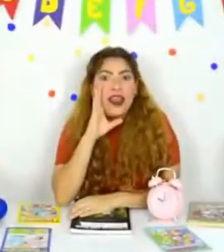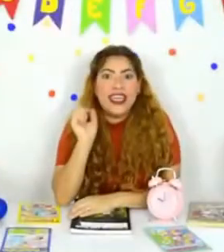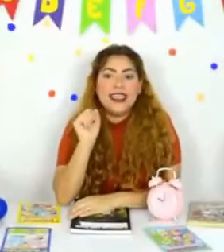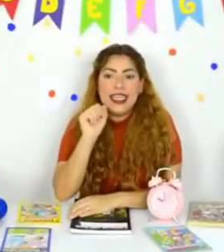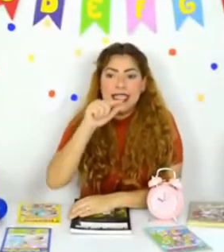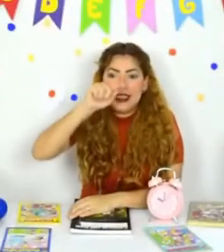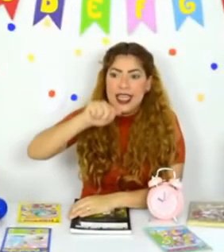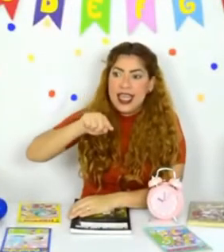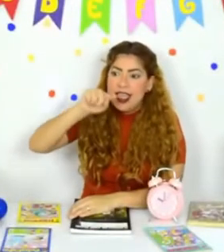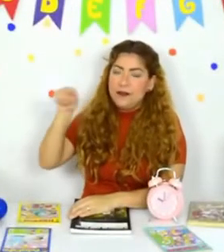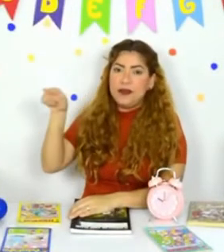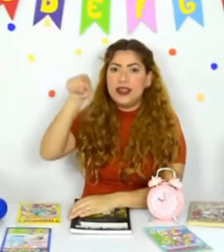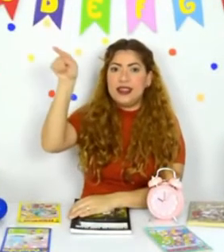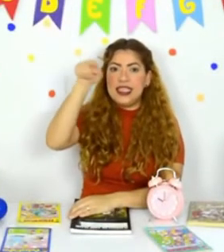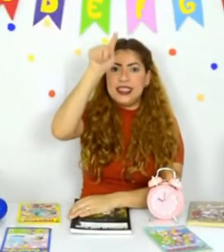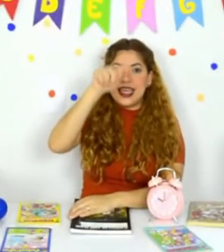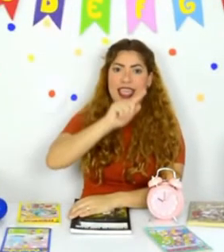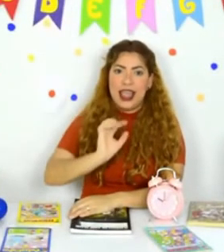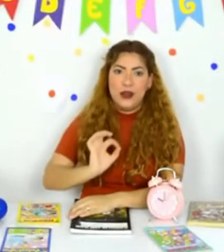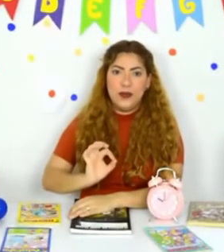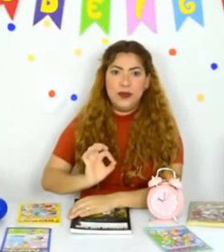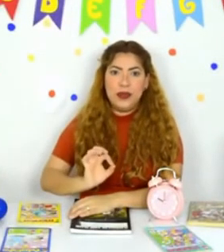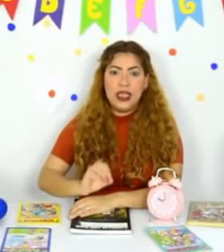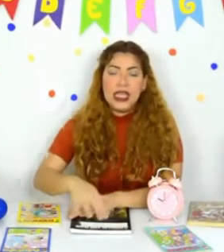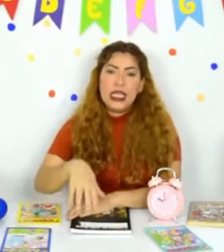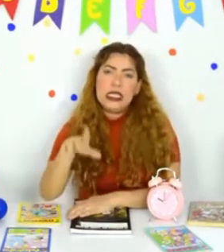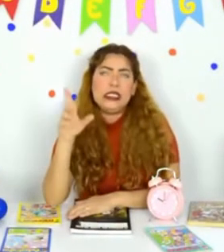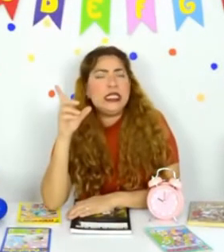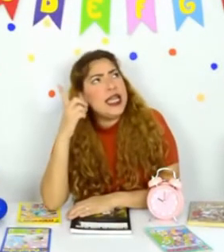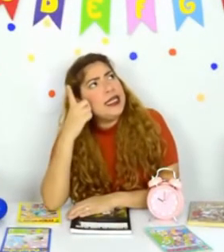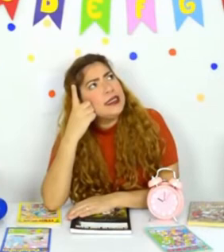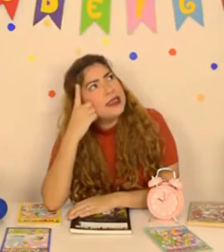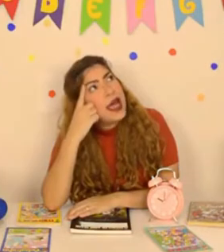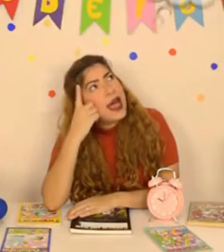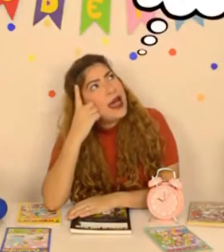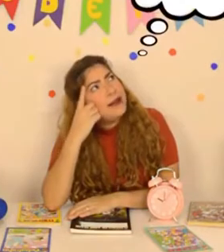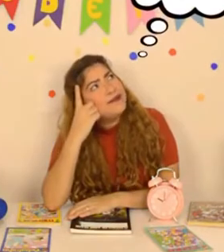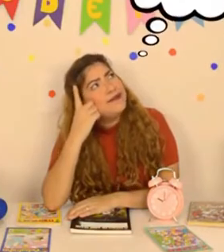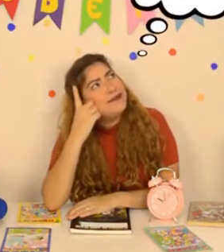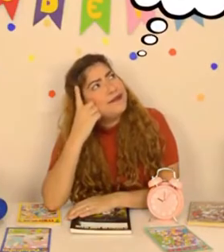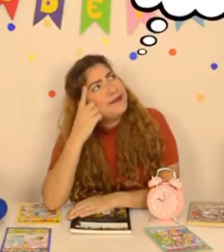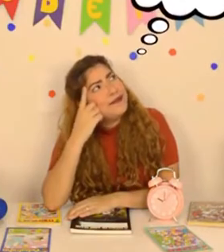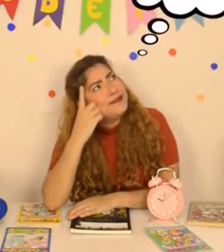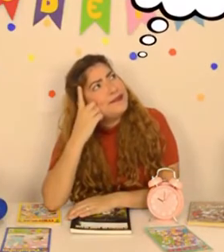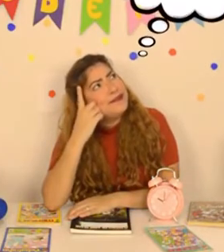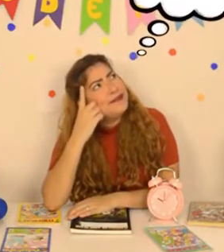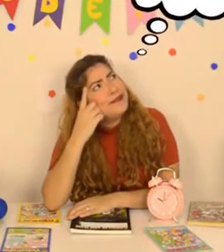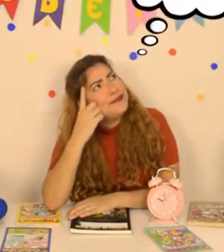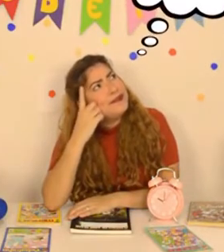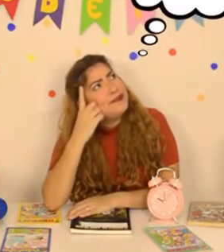o balão tem que ser zigue-zagueado. E se ele está...